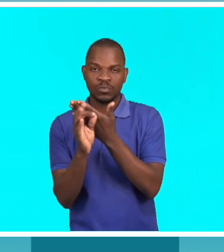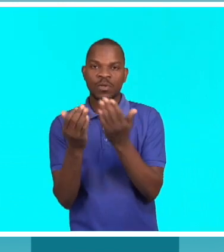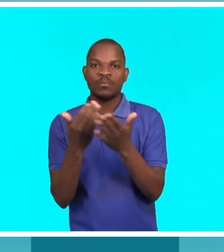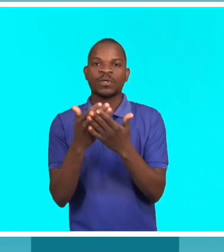venda das mesmas.